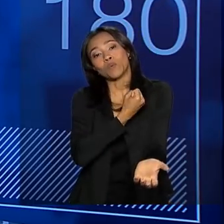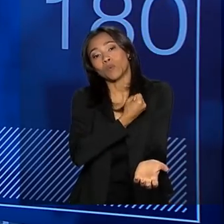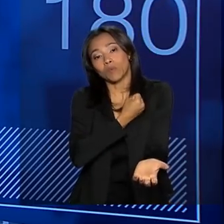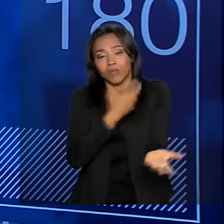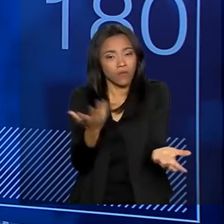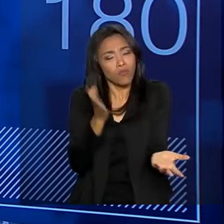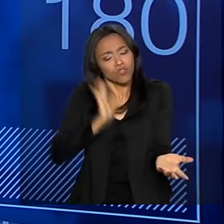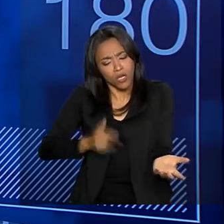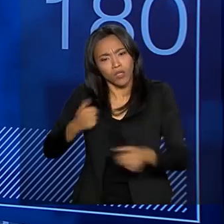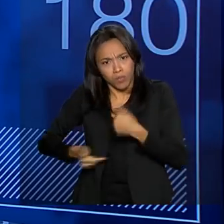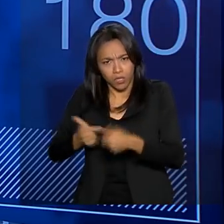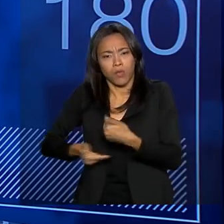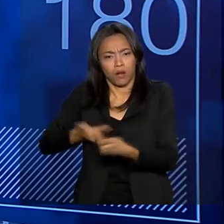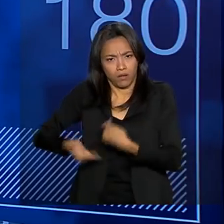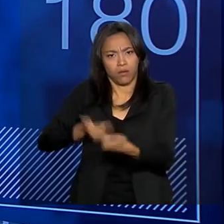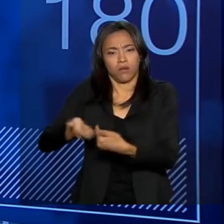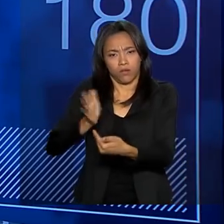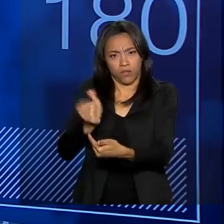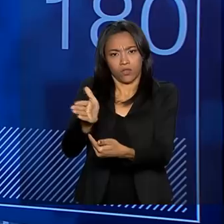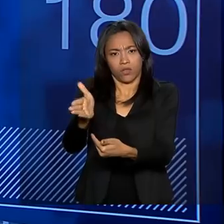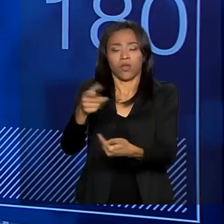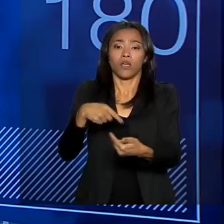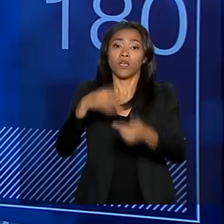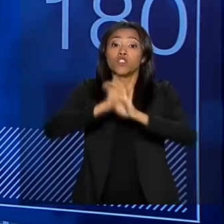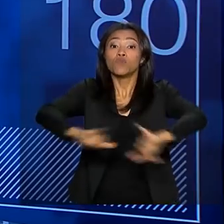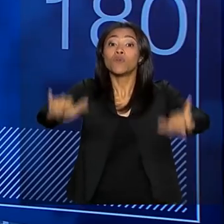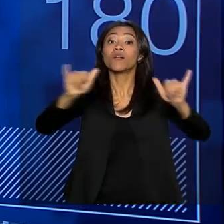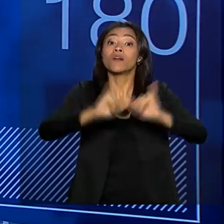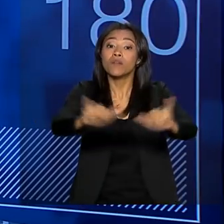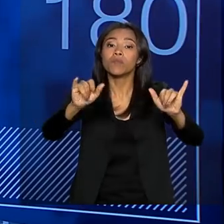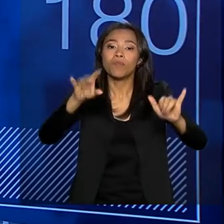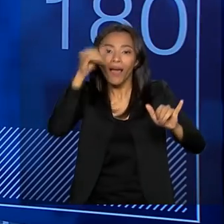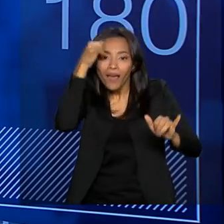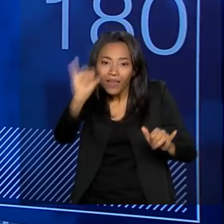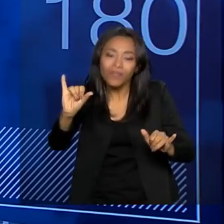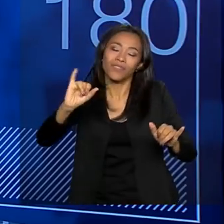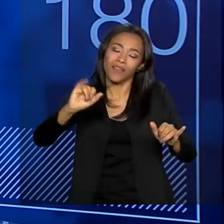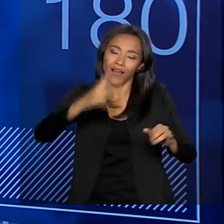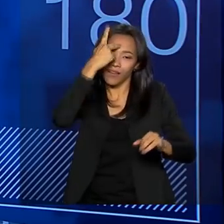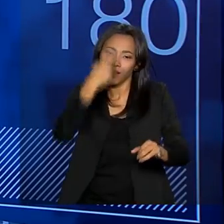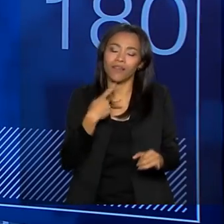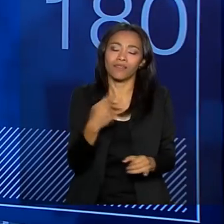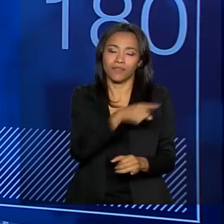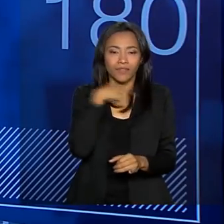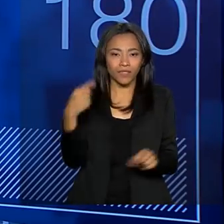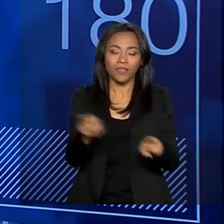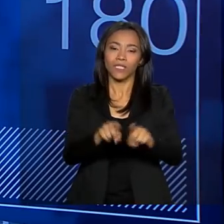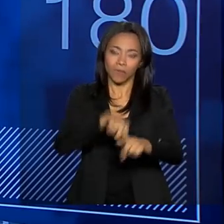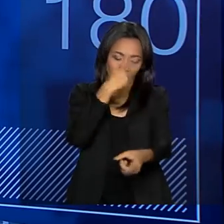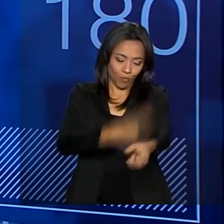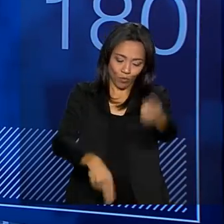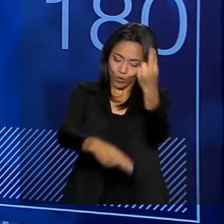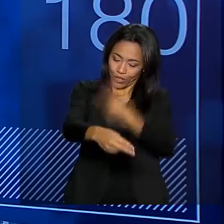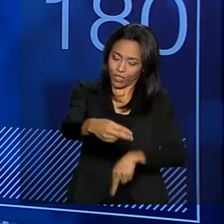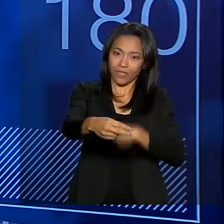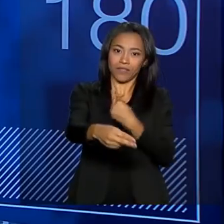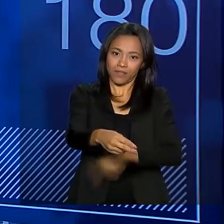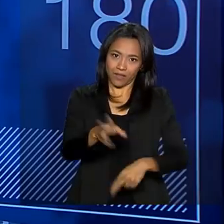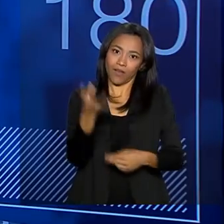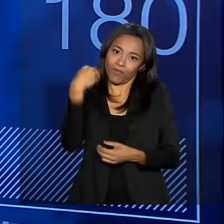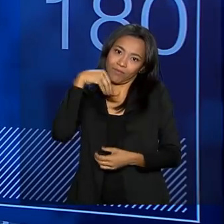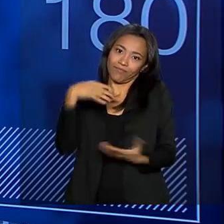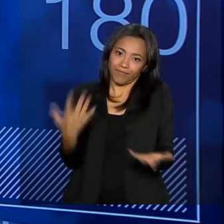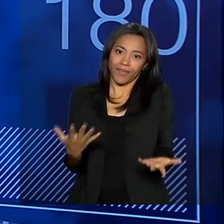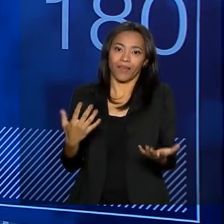estamos trabalhando nessa direção e lançamos uma grande campanha de prevenção ao suicídio e automutilação no âmbito do nosso